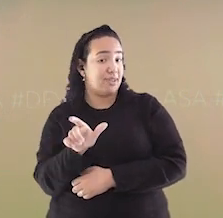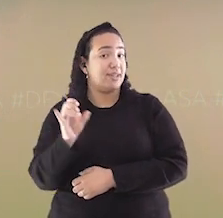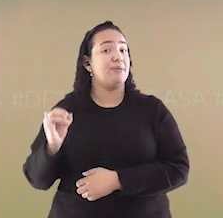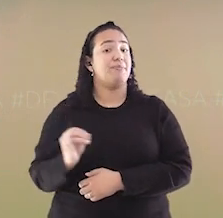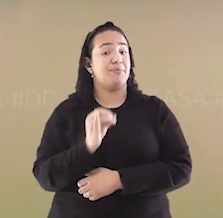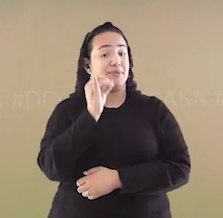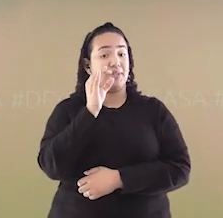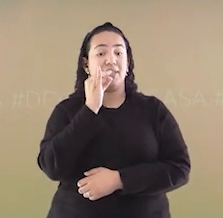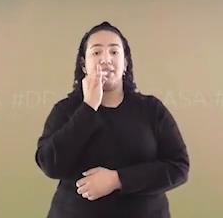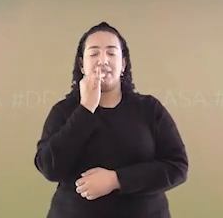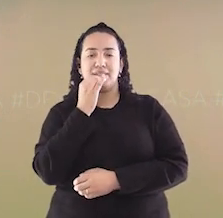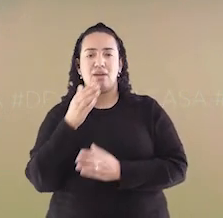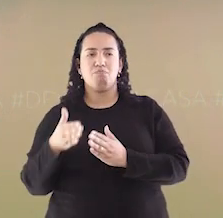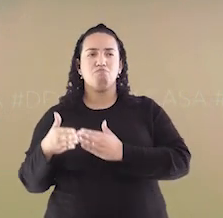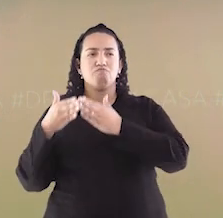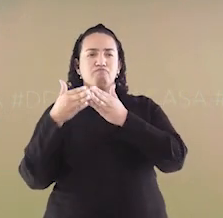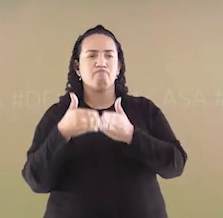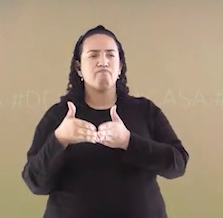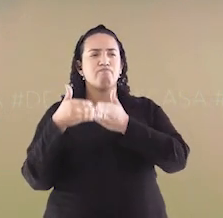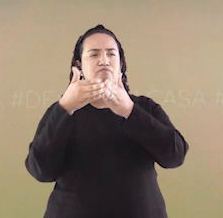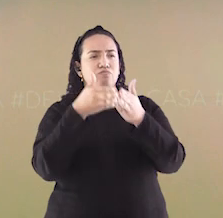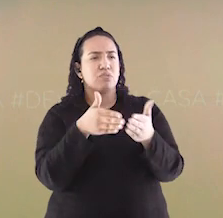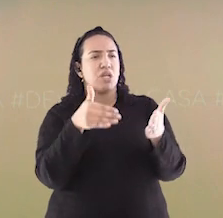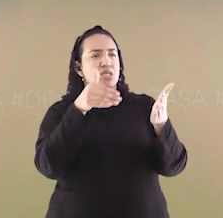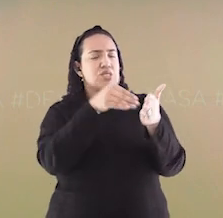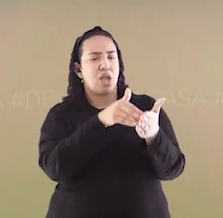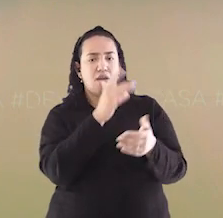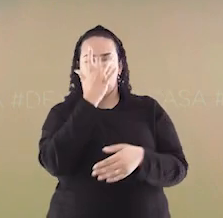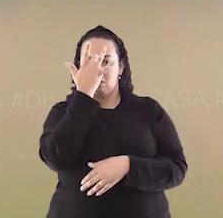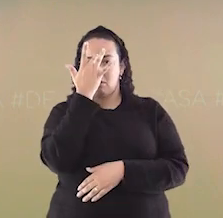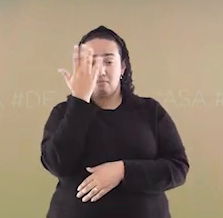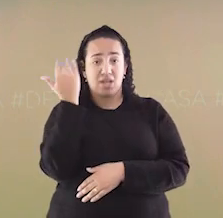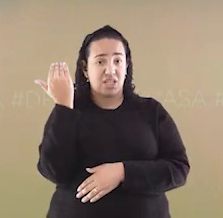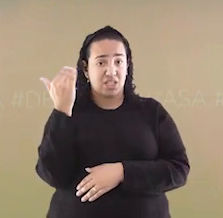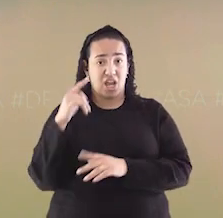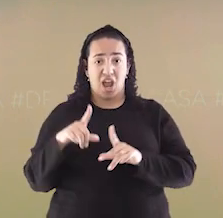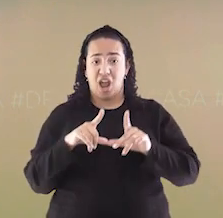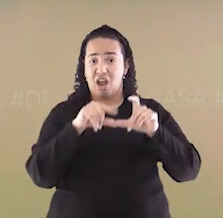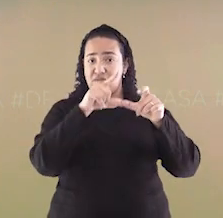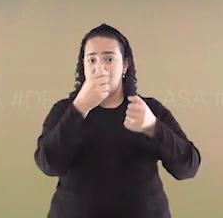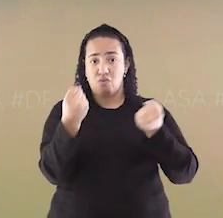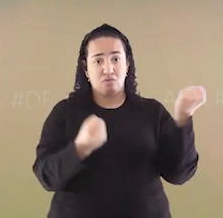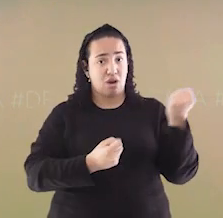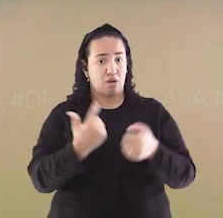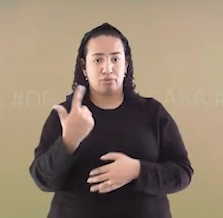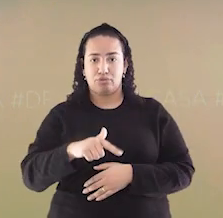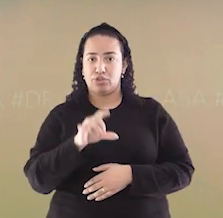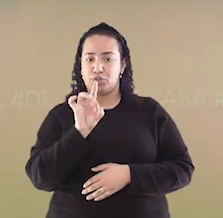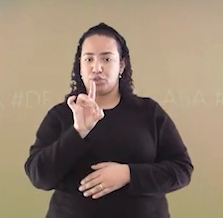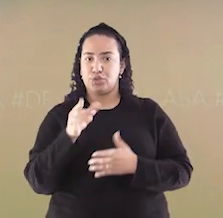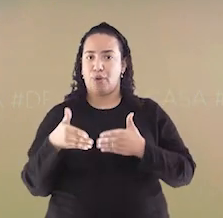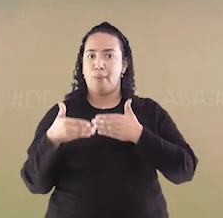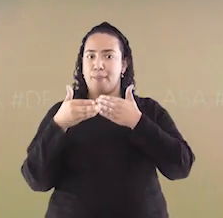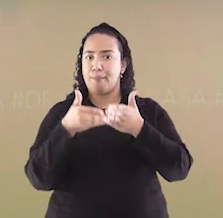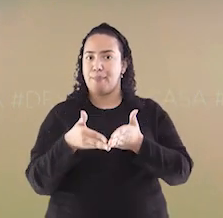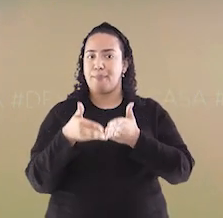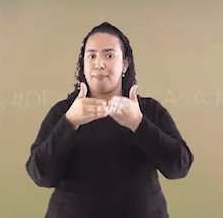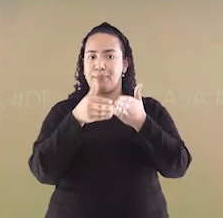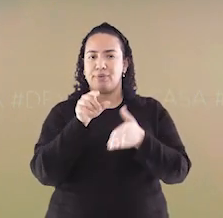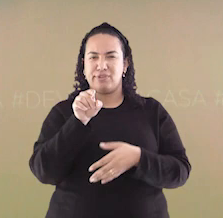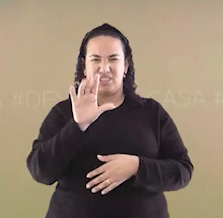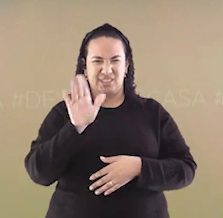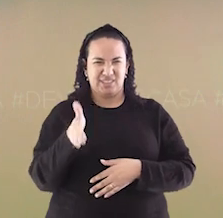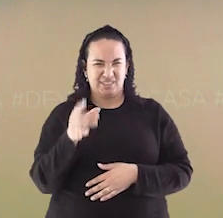as Índias em uma época em que só existiam navios. Não existiam aviões nem carros movidos a gasolina. Já se imaginaram